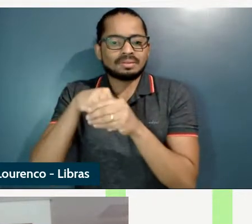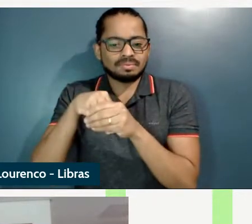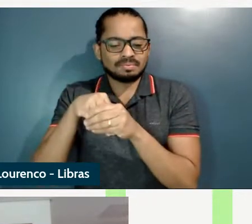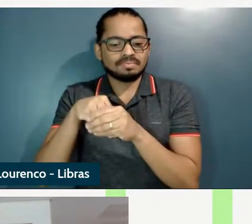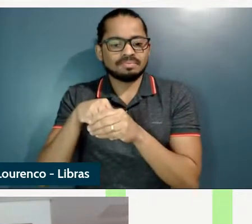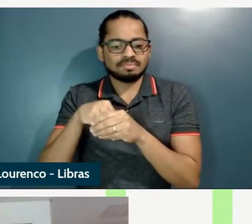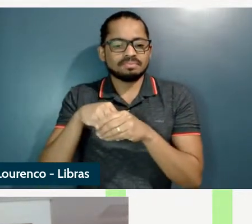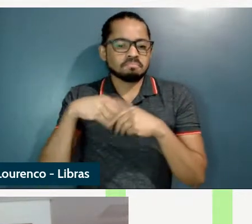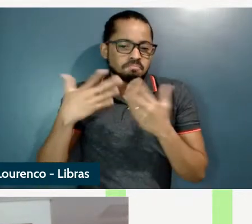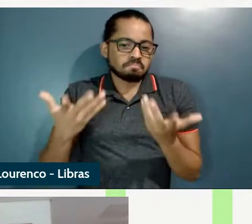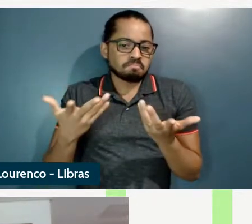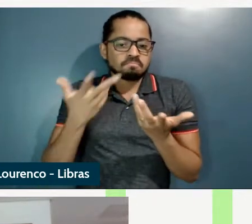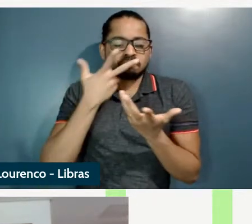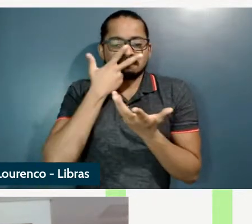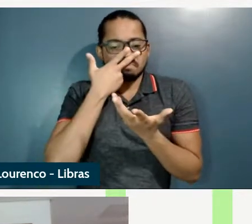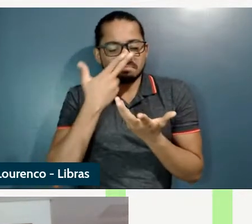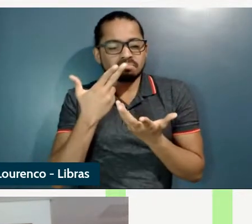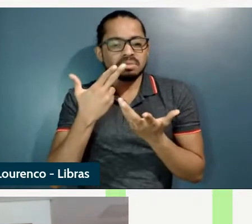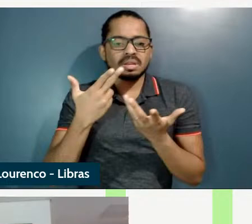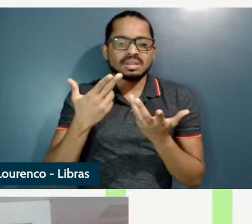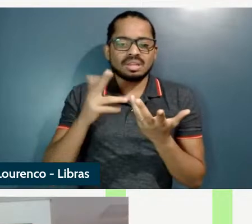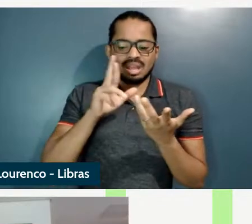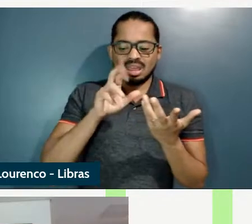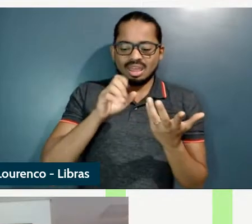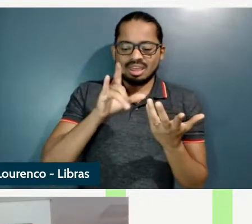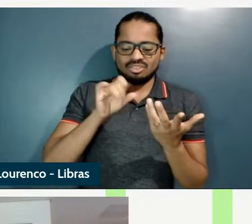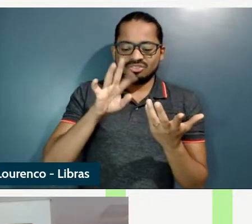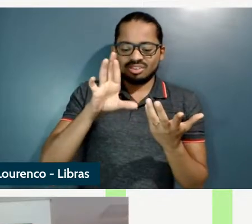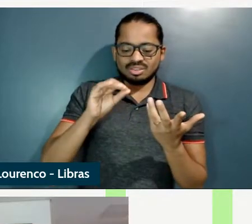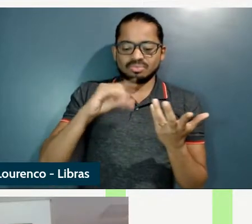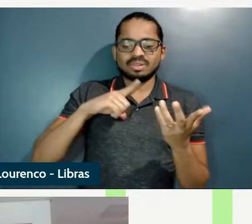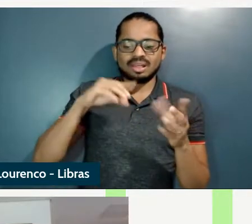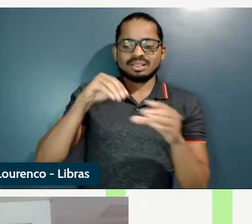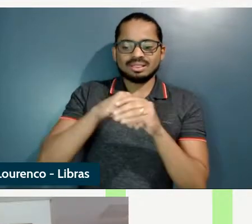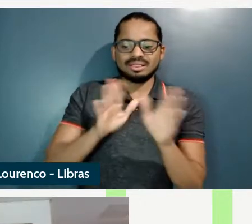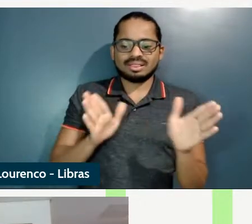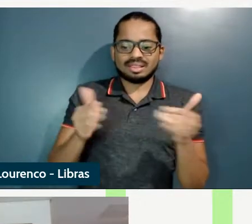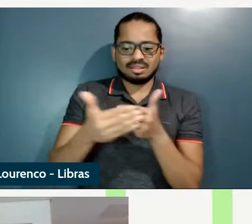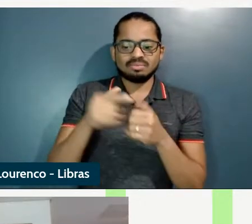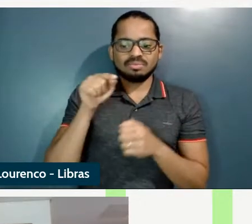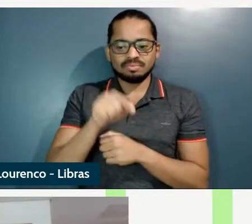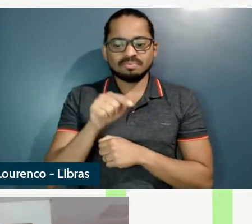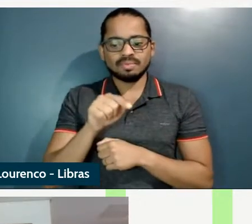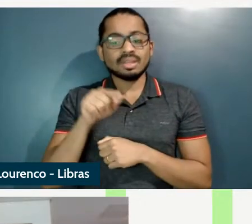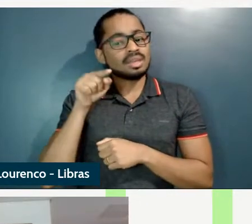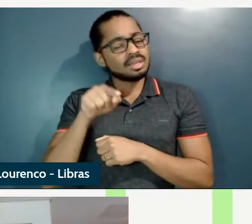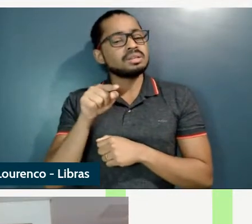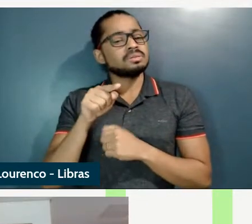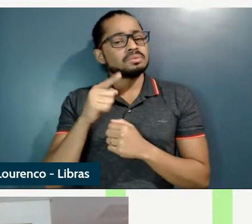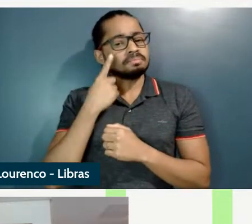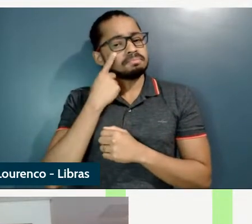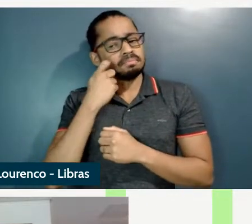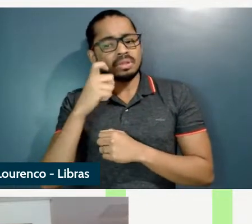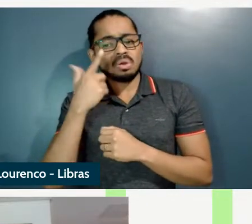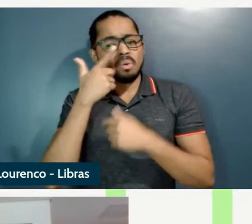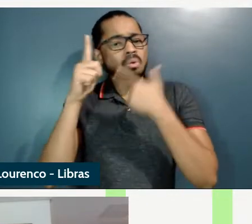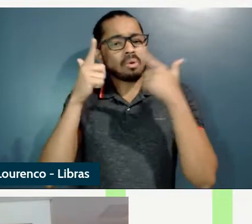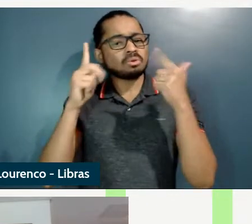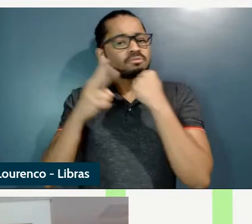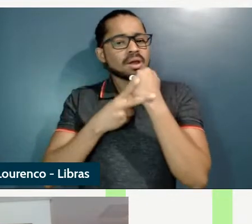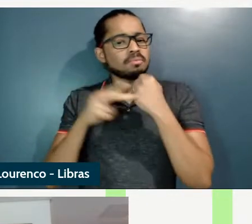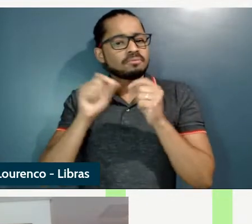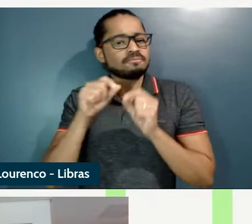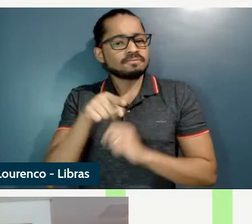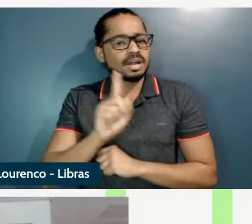fatos fique contido dentro do livro de ocorrências mas interessantemente isso não acontece com os outros verbos de criação do tipo